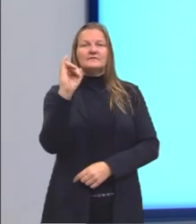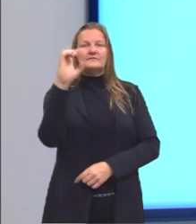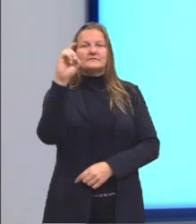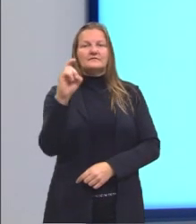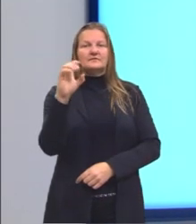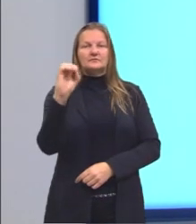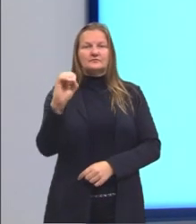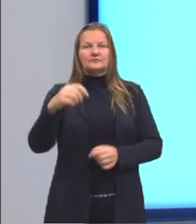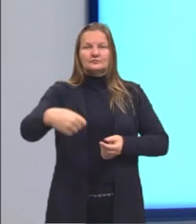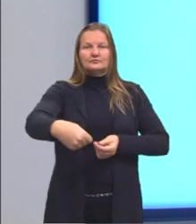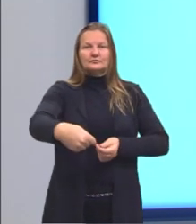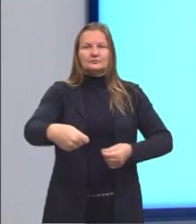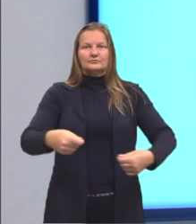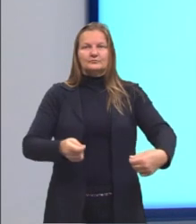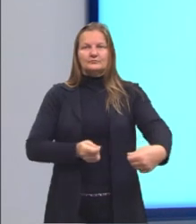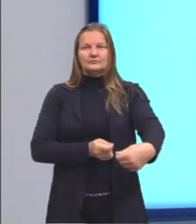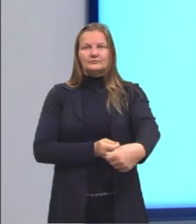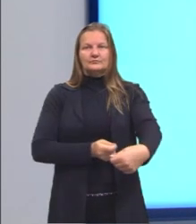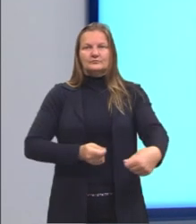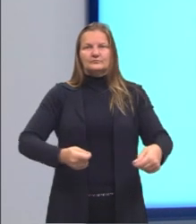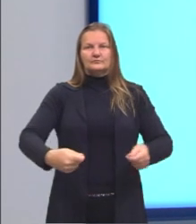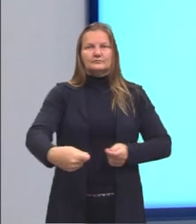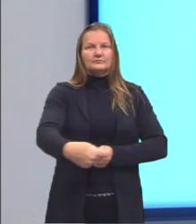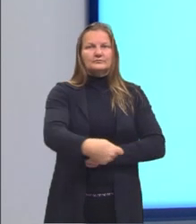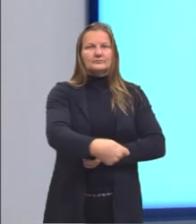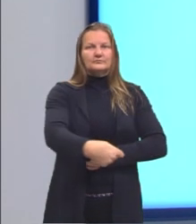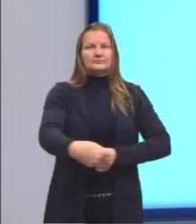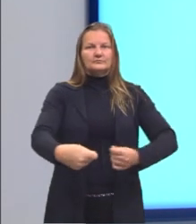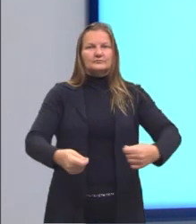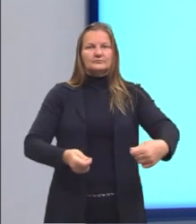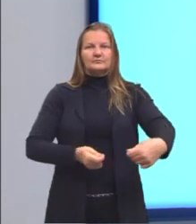este segmento ali de eixo fixo.